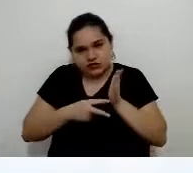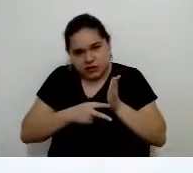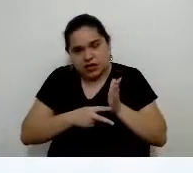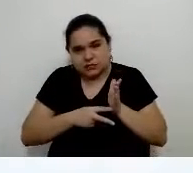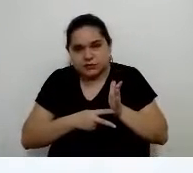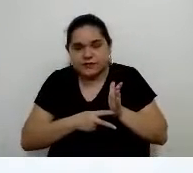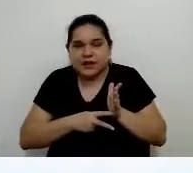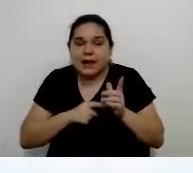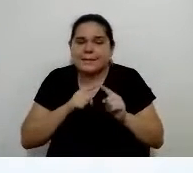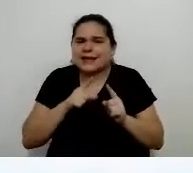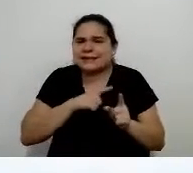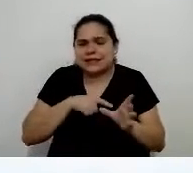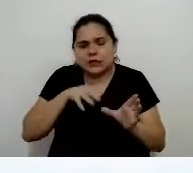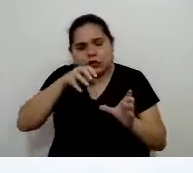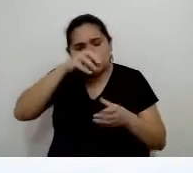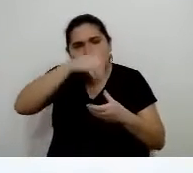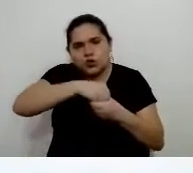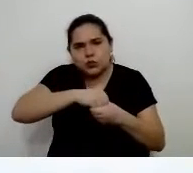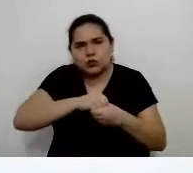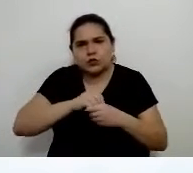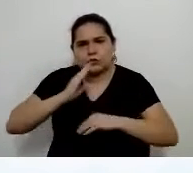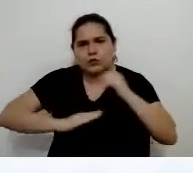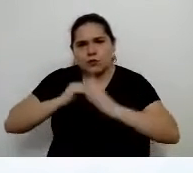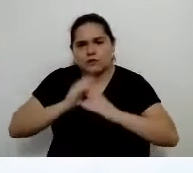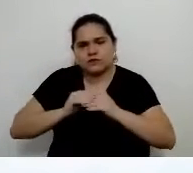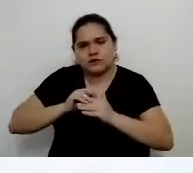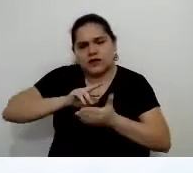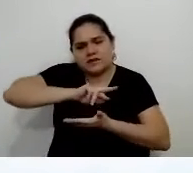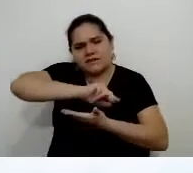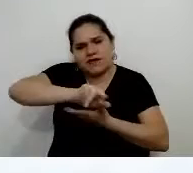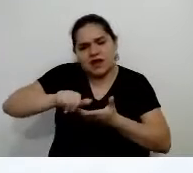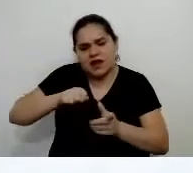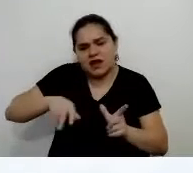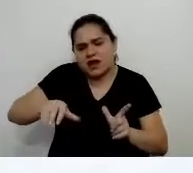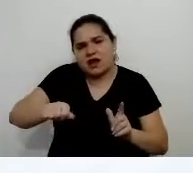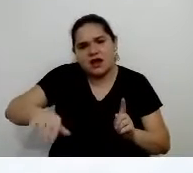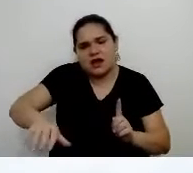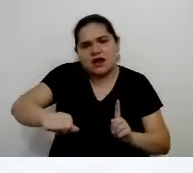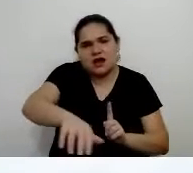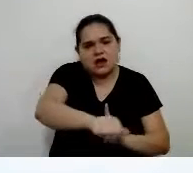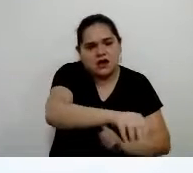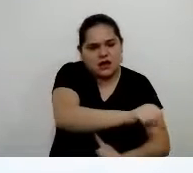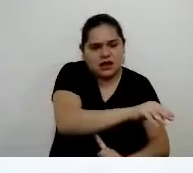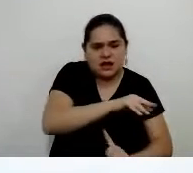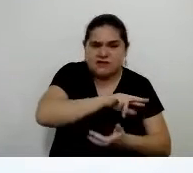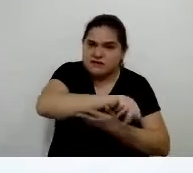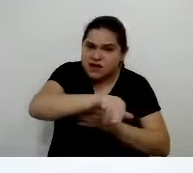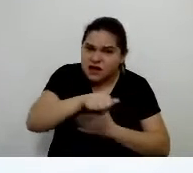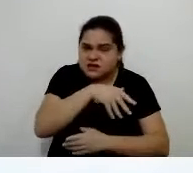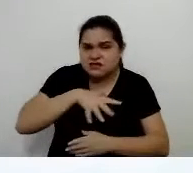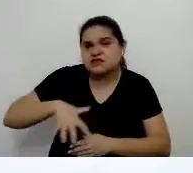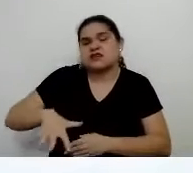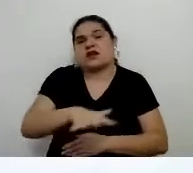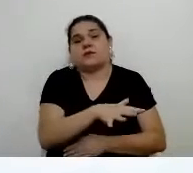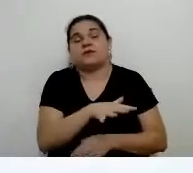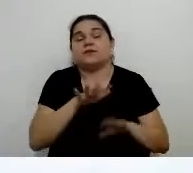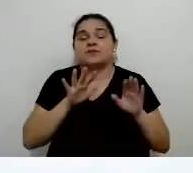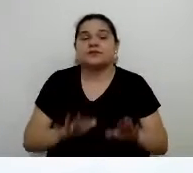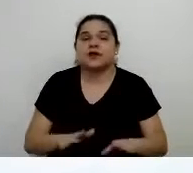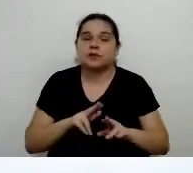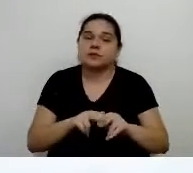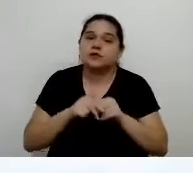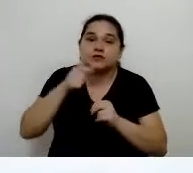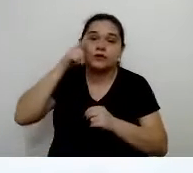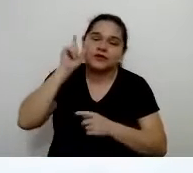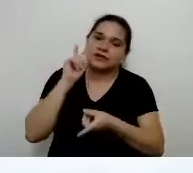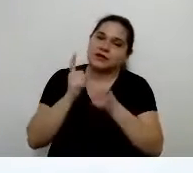trabalhadores das mais diversas categorias. Então, não são só os trabalhadores que nós representamos, mas trabalhadores é de uma forma geral. Então, foi isso que nós tivemos na reunião